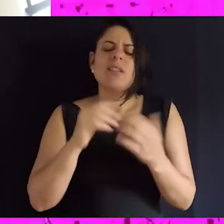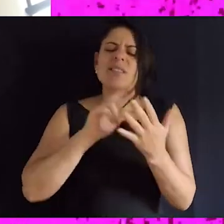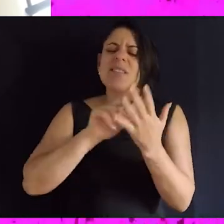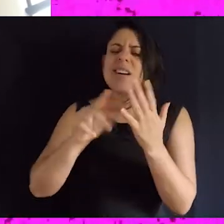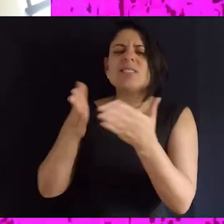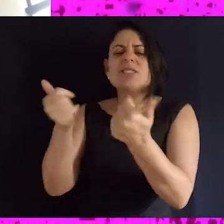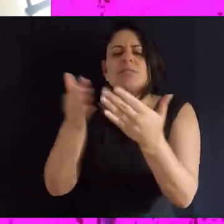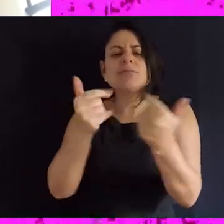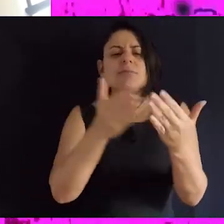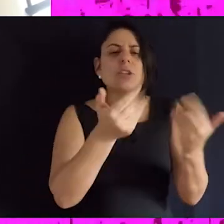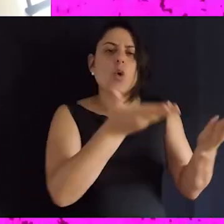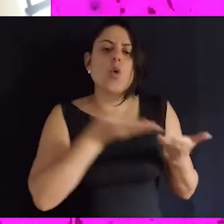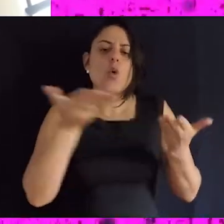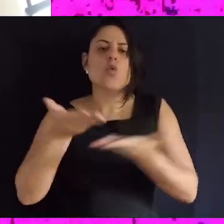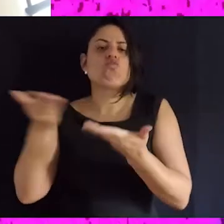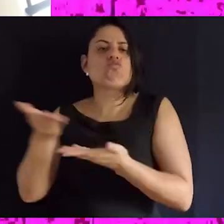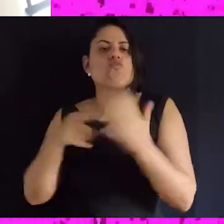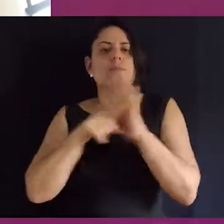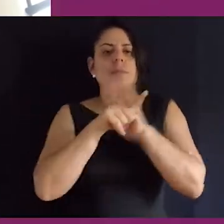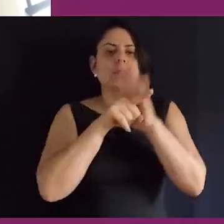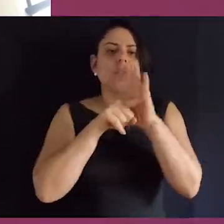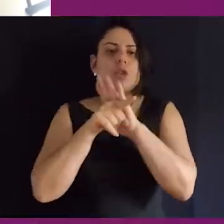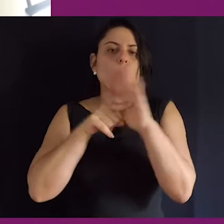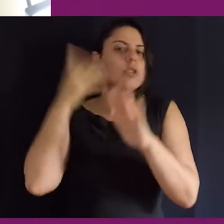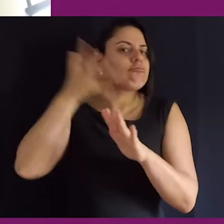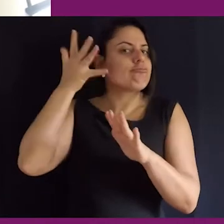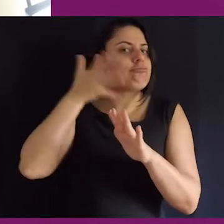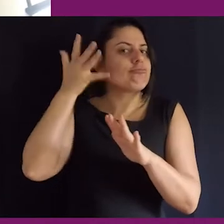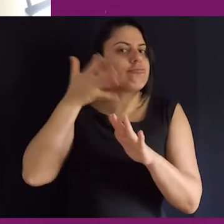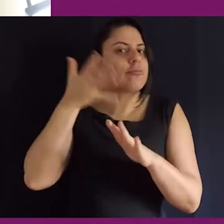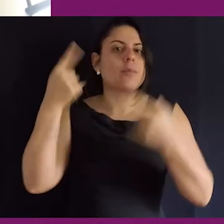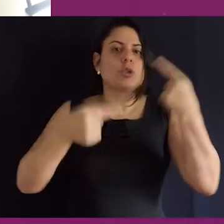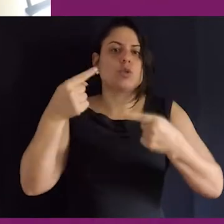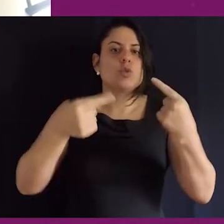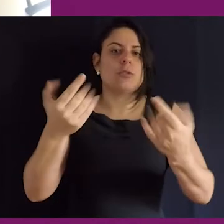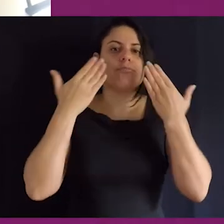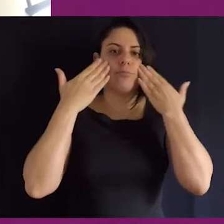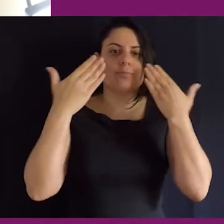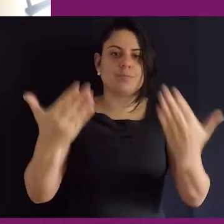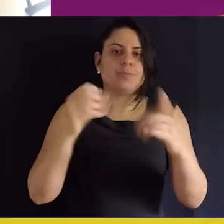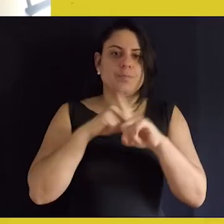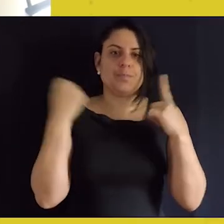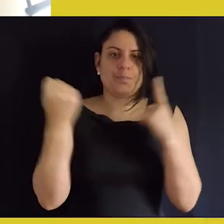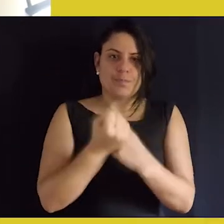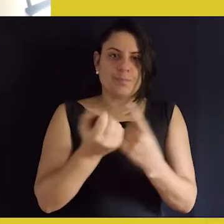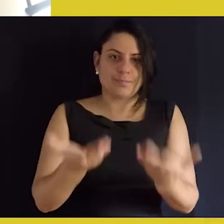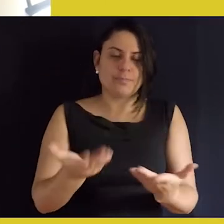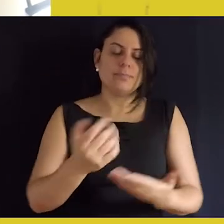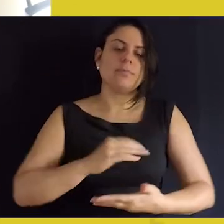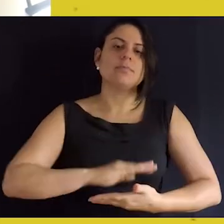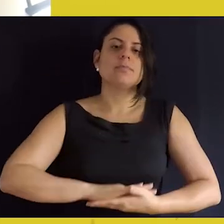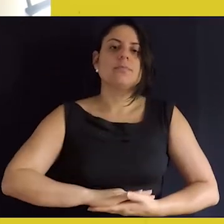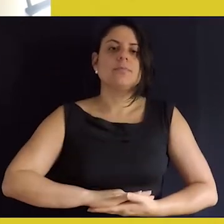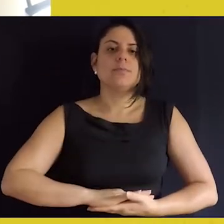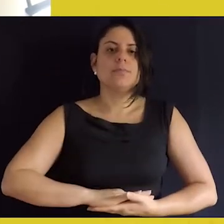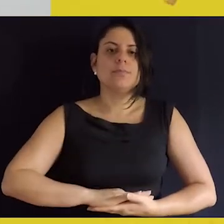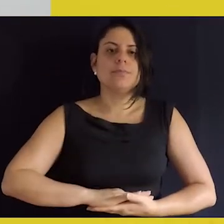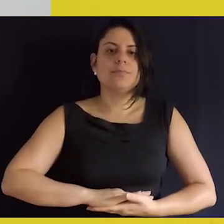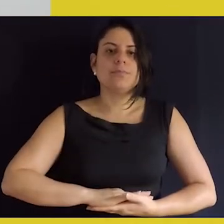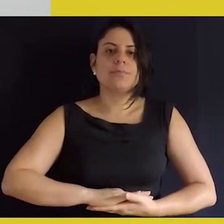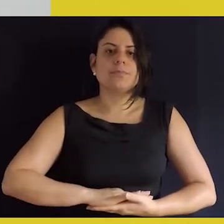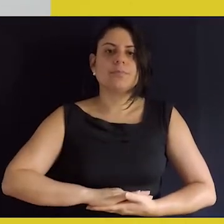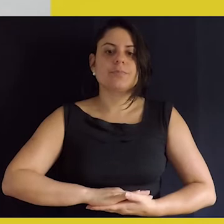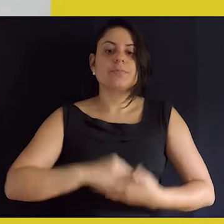sempre em diálogo com ativistas e outros pesquisadores e pesquisadoras para uma discussão pública com a sociedade.